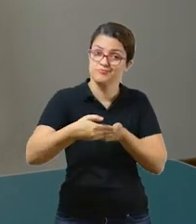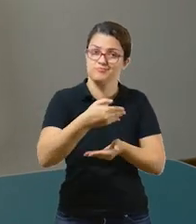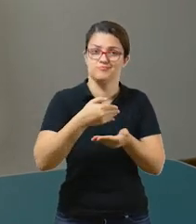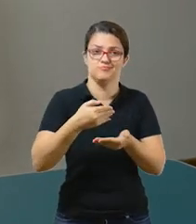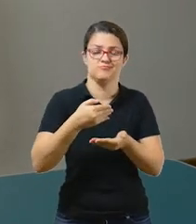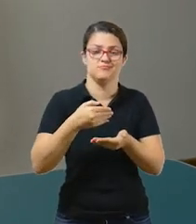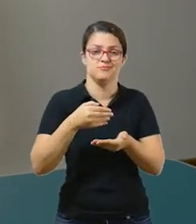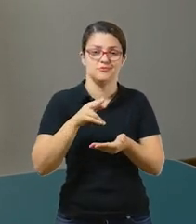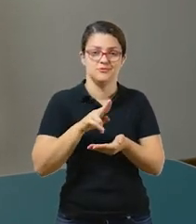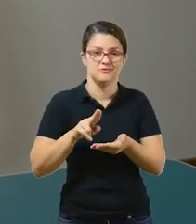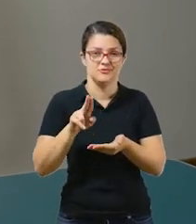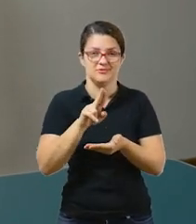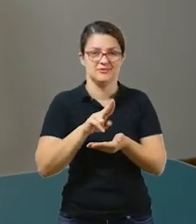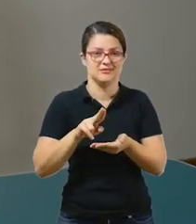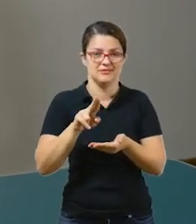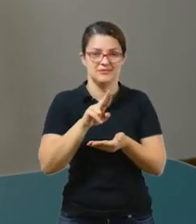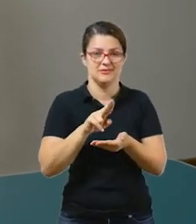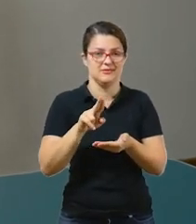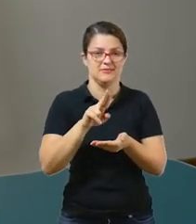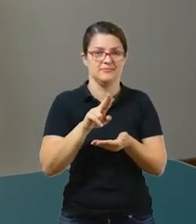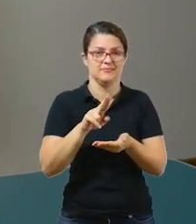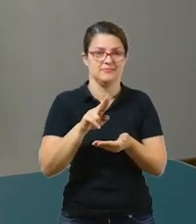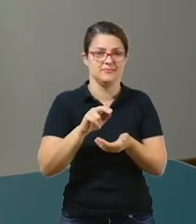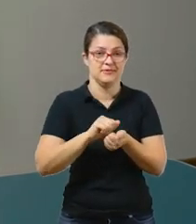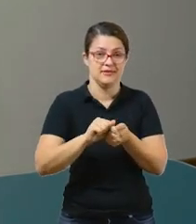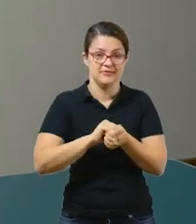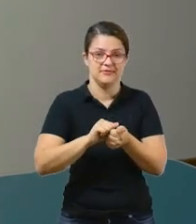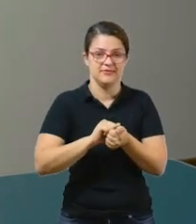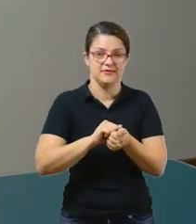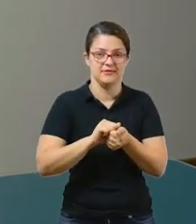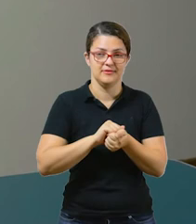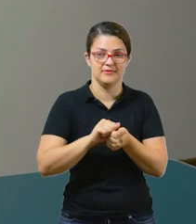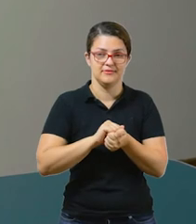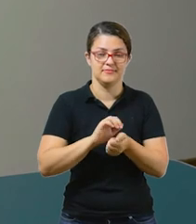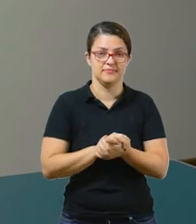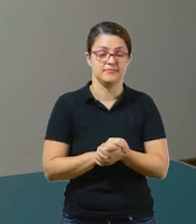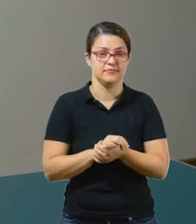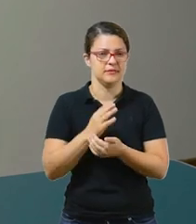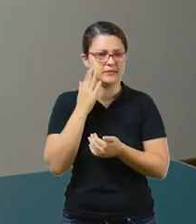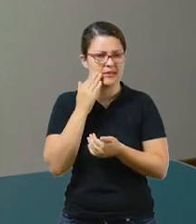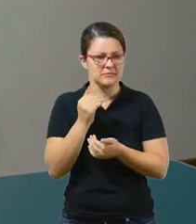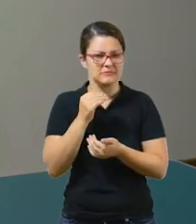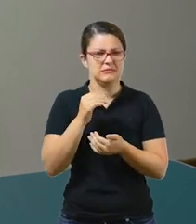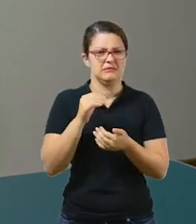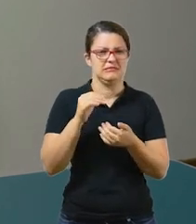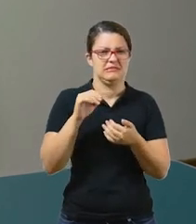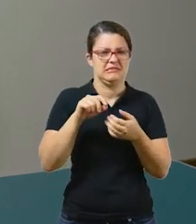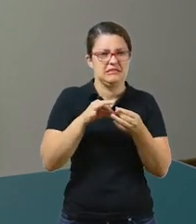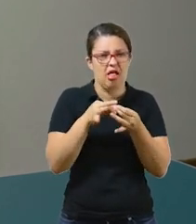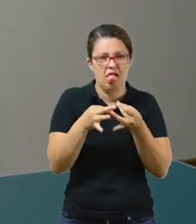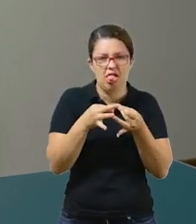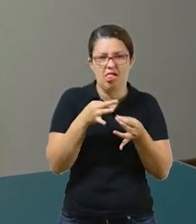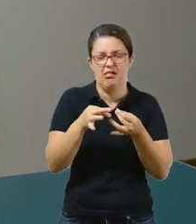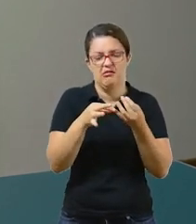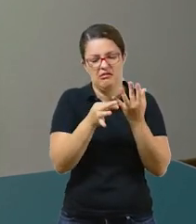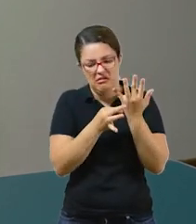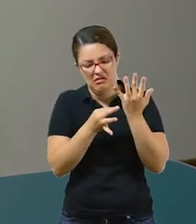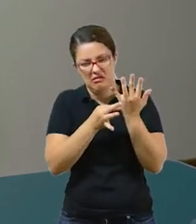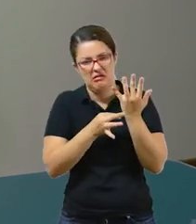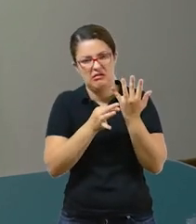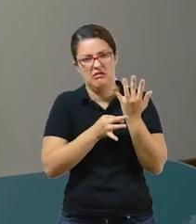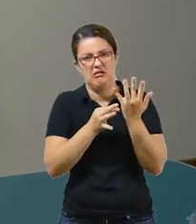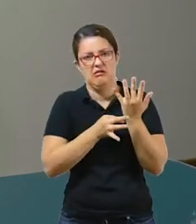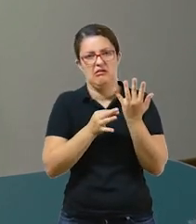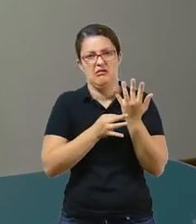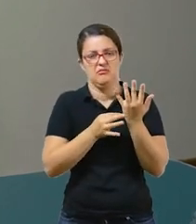esteja lavada. Jogue fora a máscara se ela estiver com danos. O que? Aquele desfiado com manchas que após a lavagem não sai,